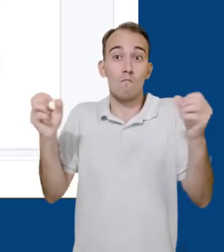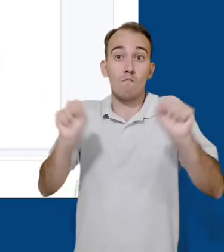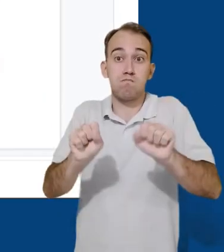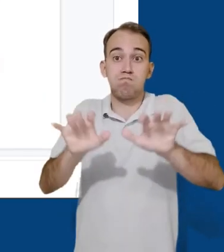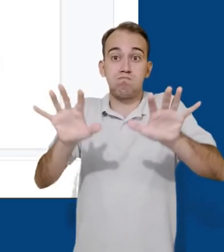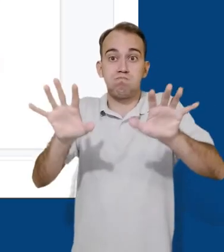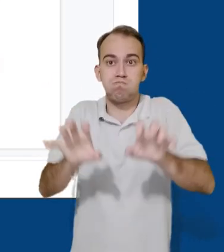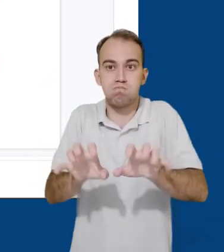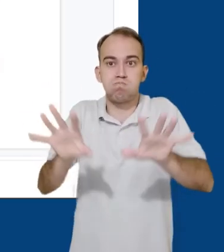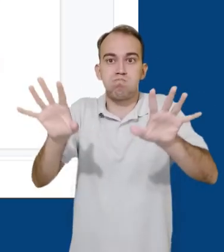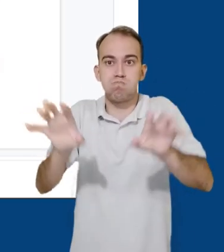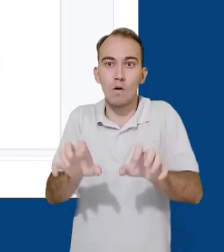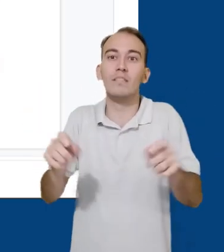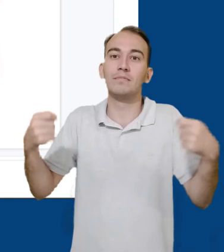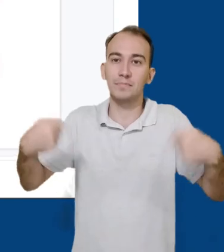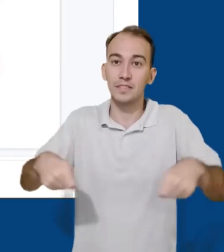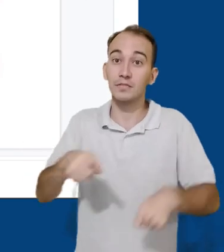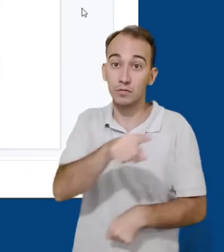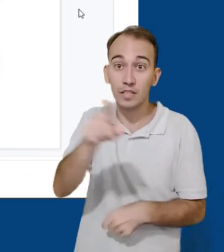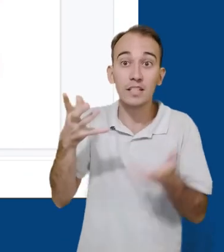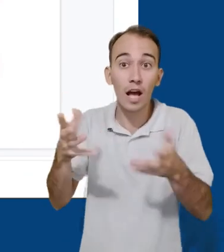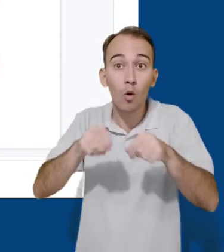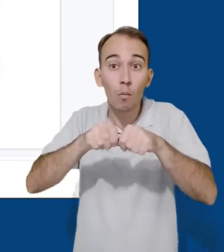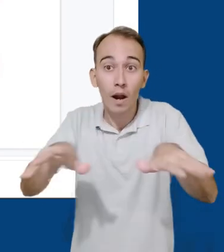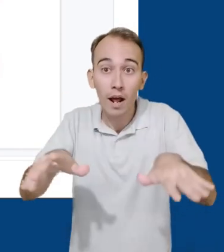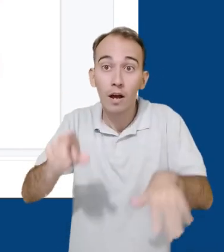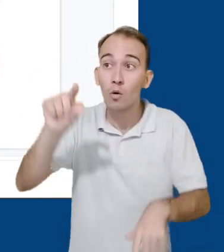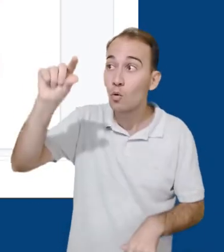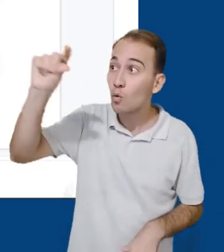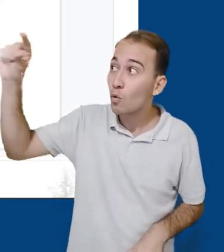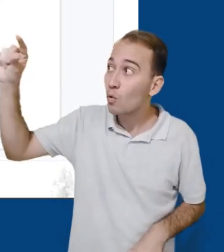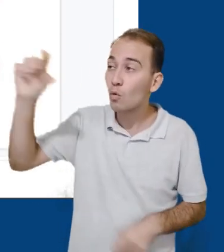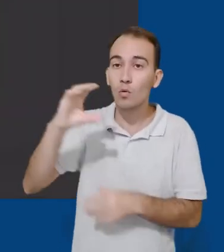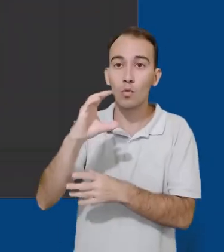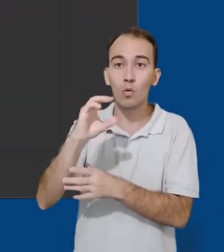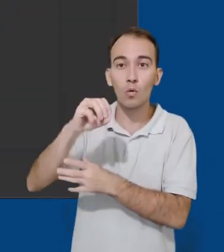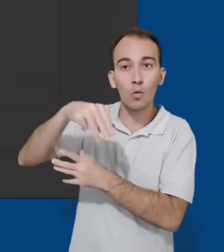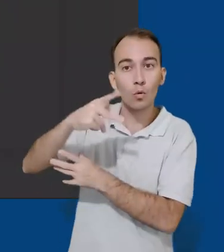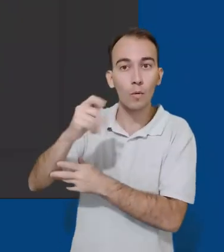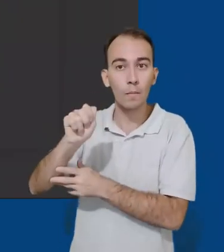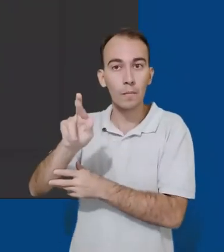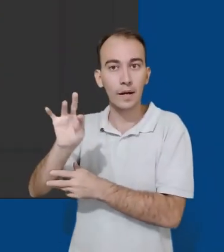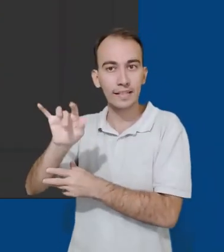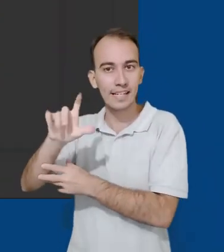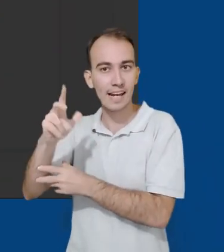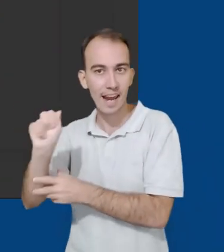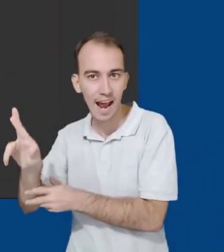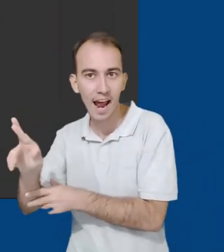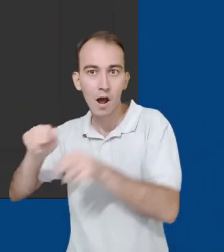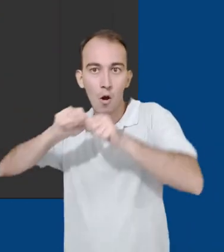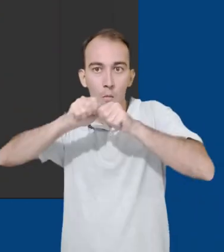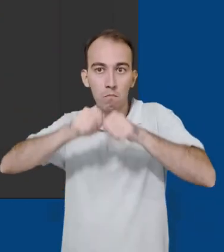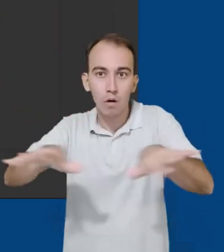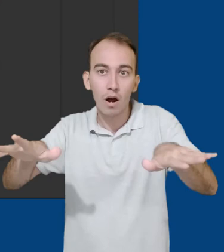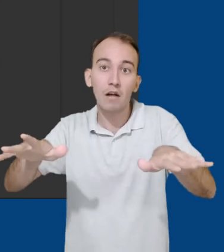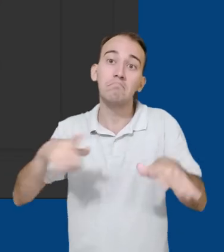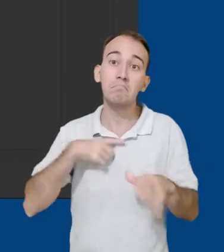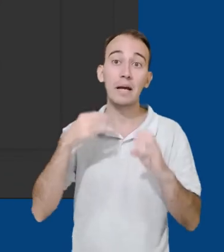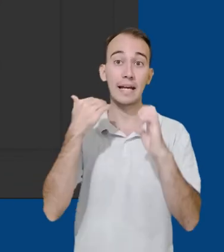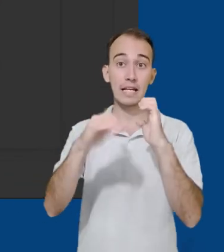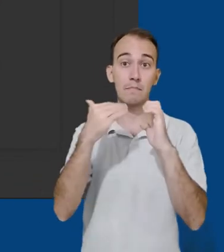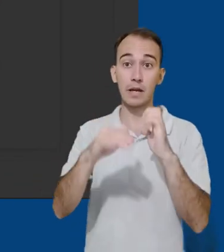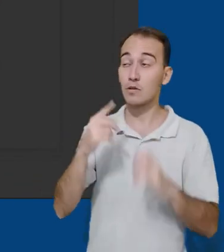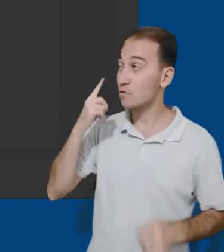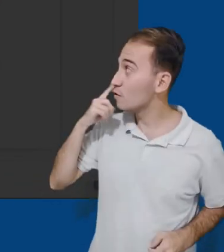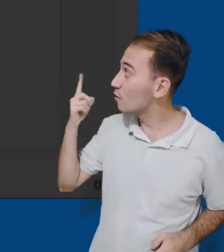Para compartilhar essa apresentação, clicamos no ícone amarelo escrito Compartilhar, no canto superior direito. Digitamos